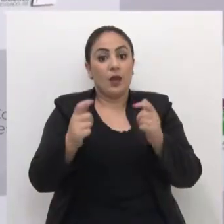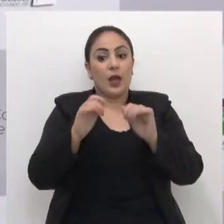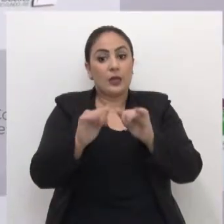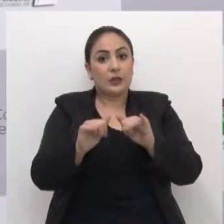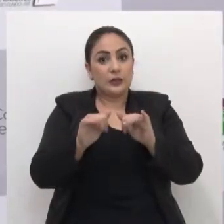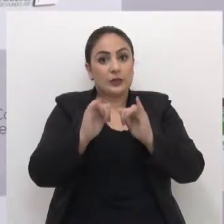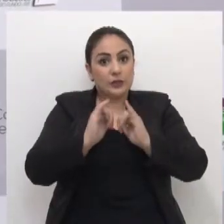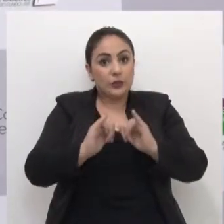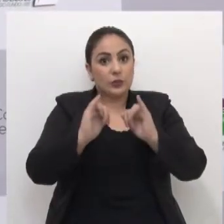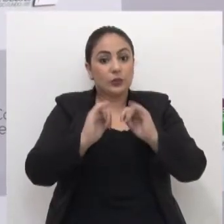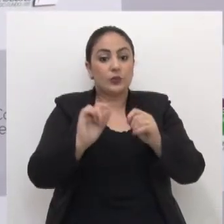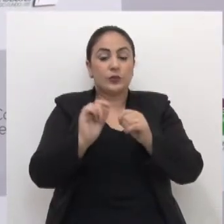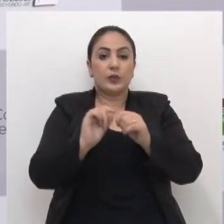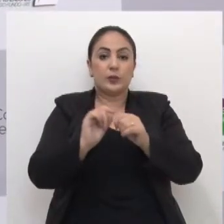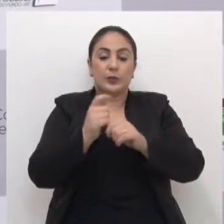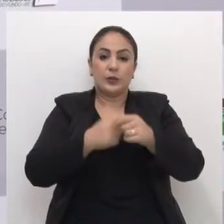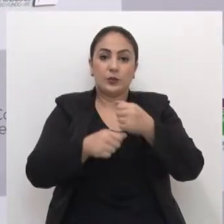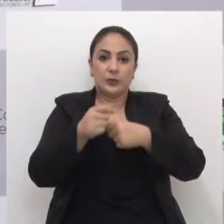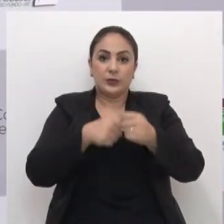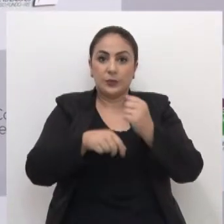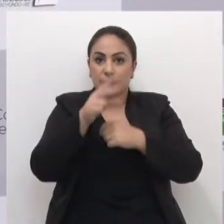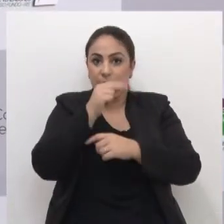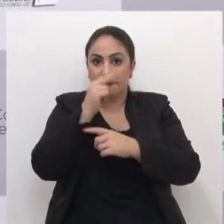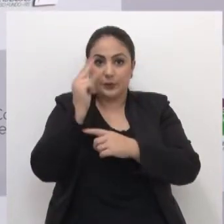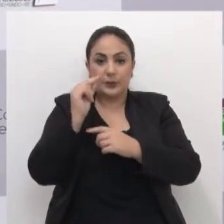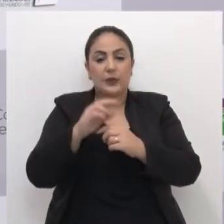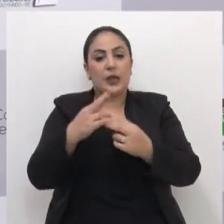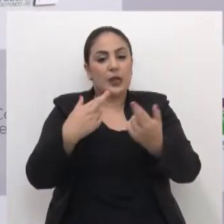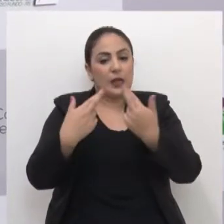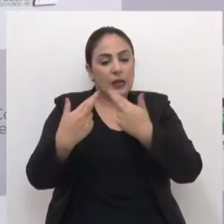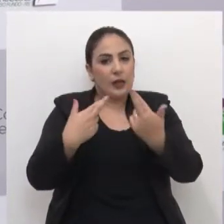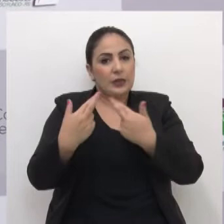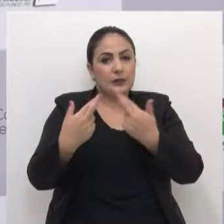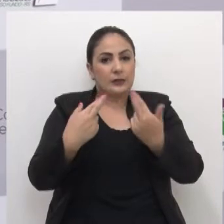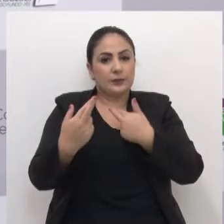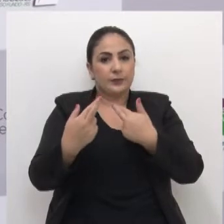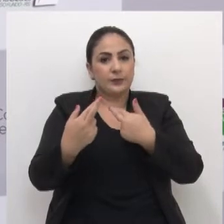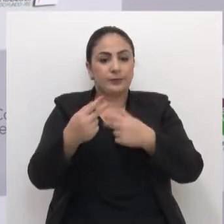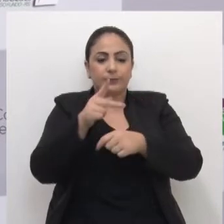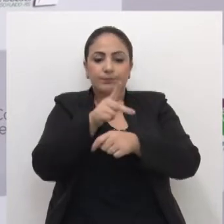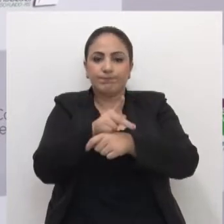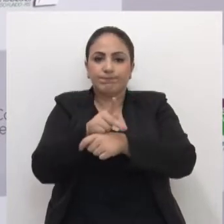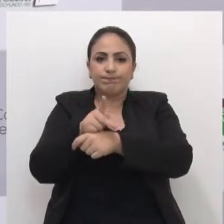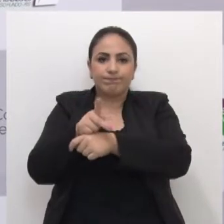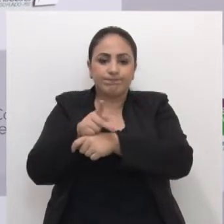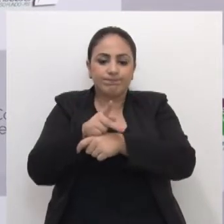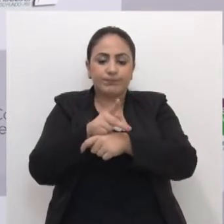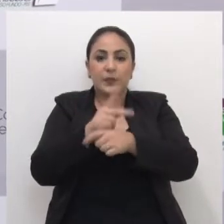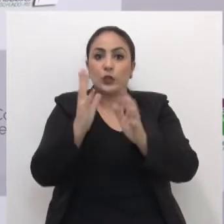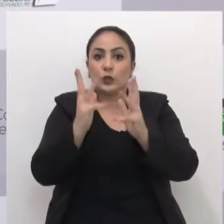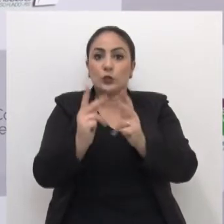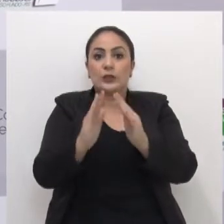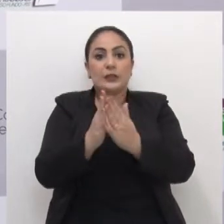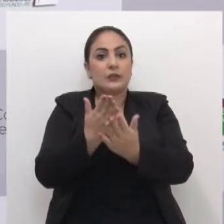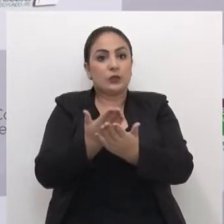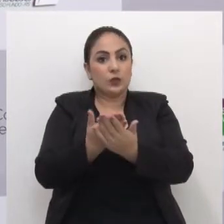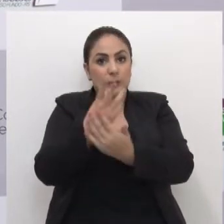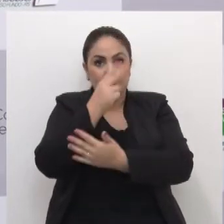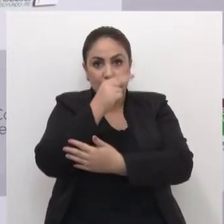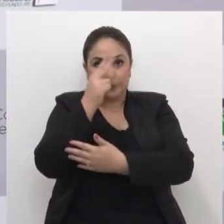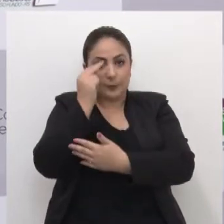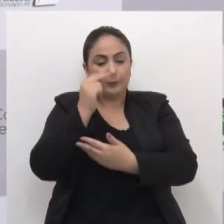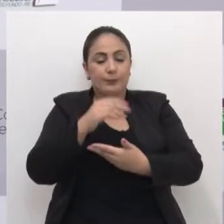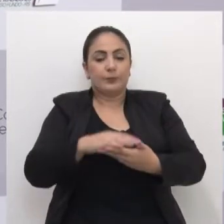anúncio feito pela administração municipal é com relação ao vídeo monitoramento em escolas